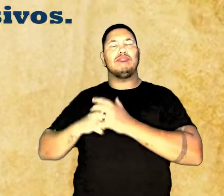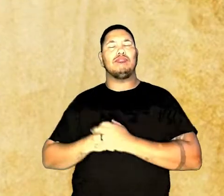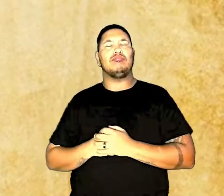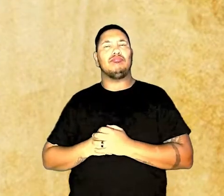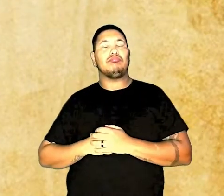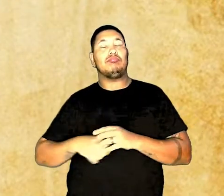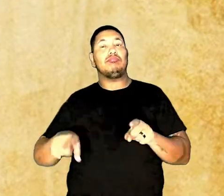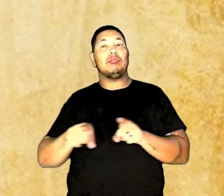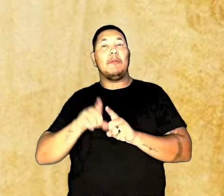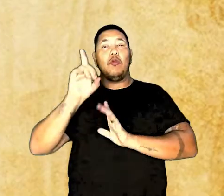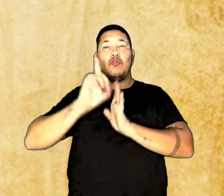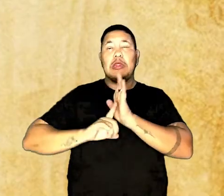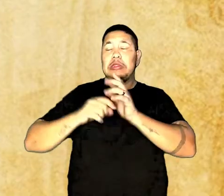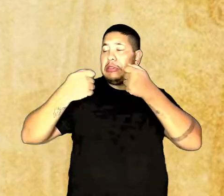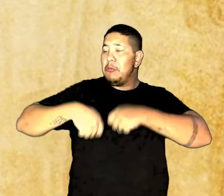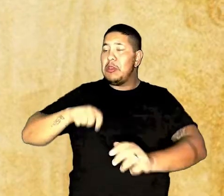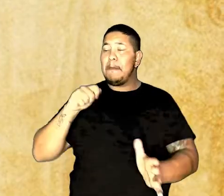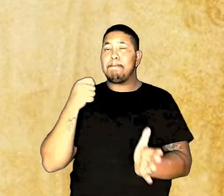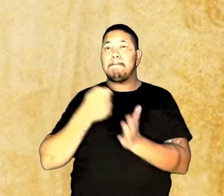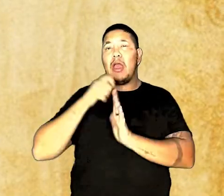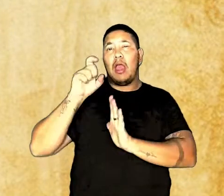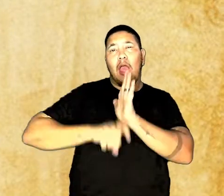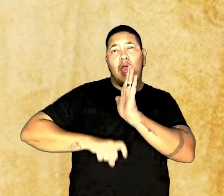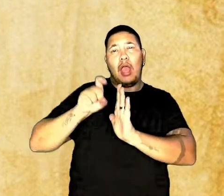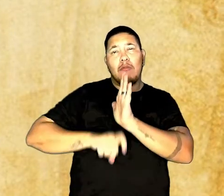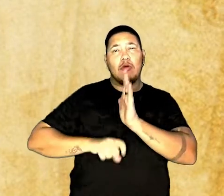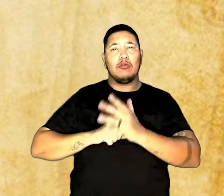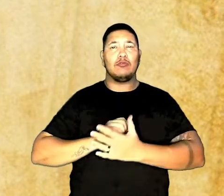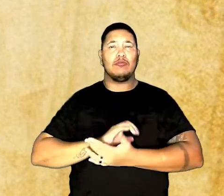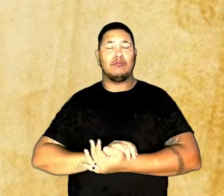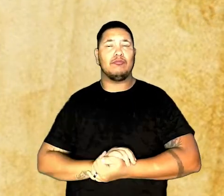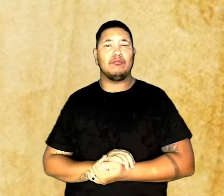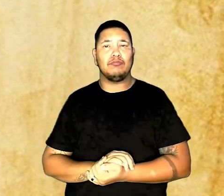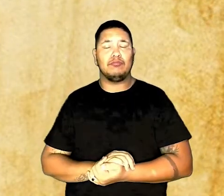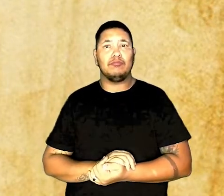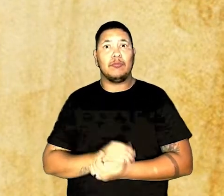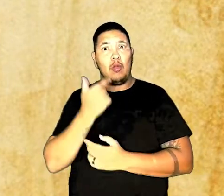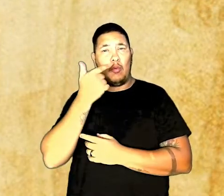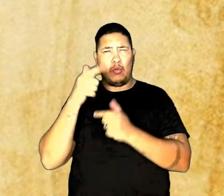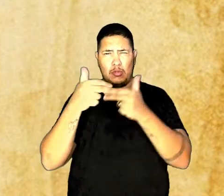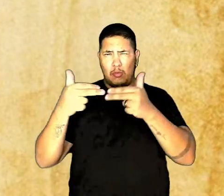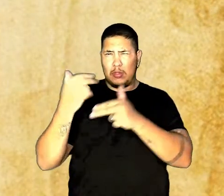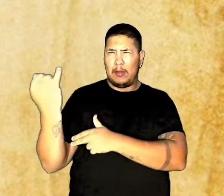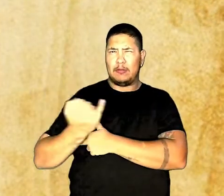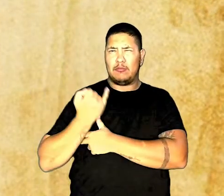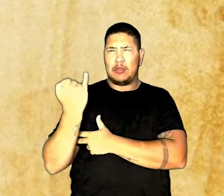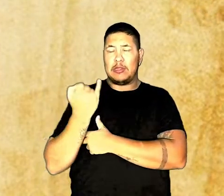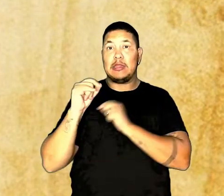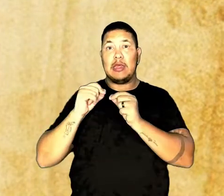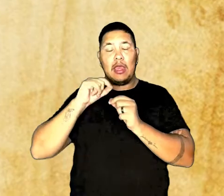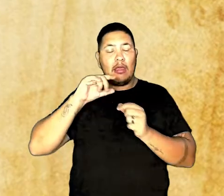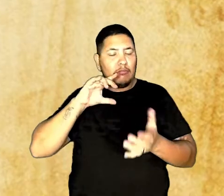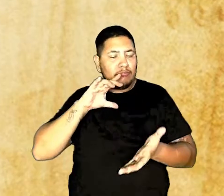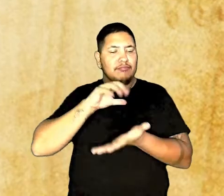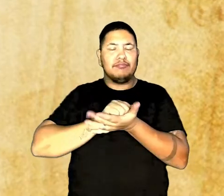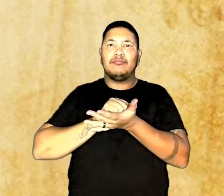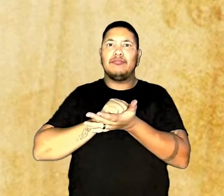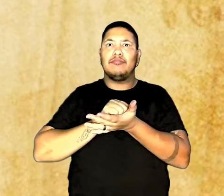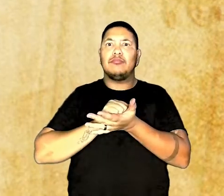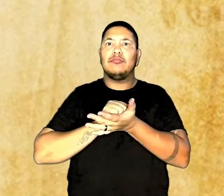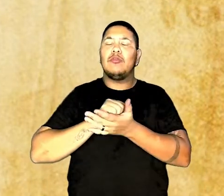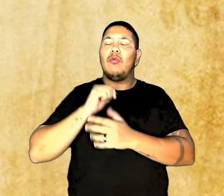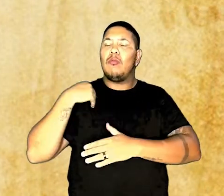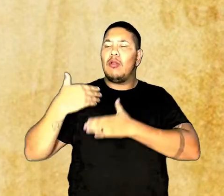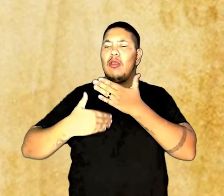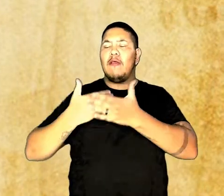e o direito de não ter que pagar impostos excessivos. Outro ponto fundamental foi a instituição